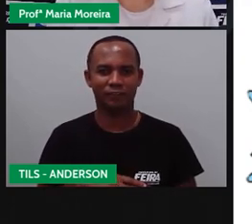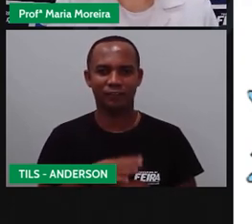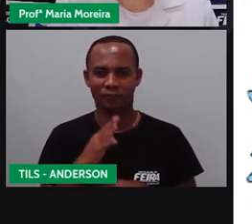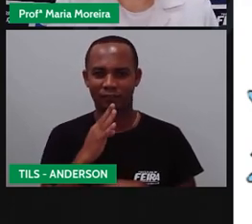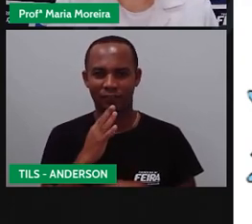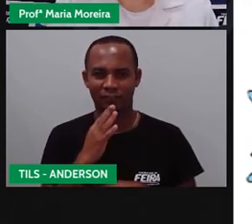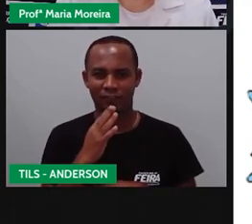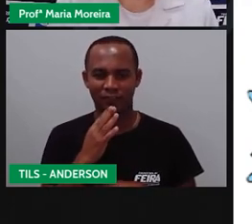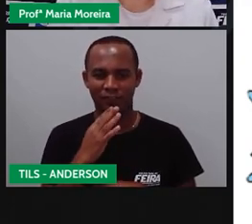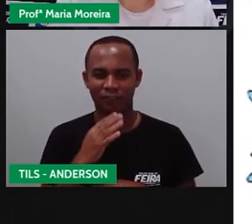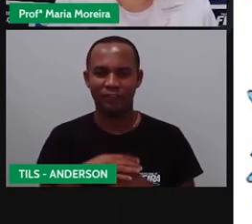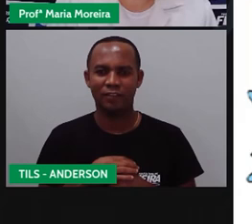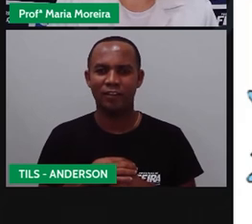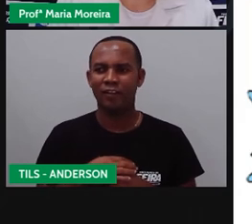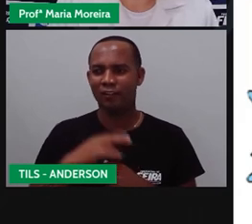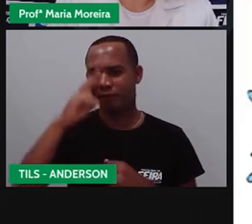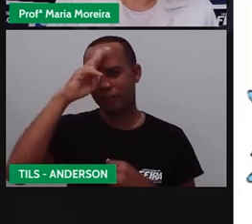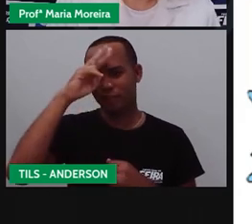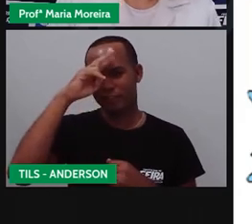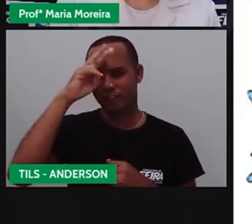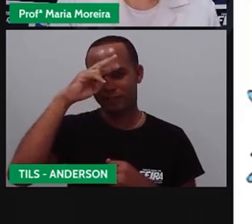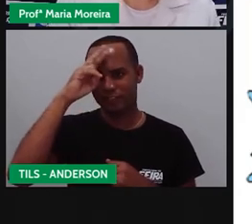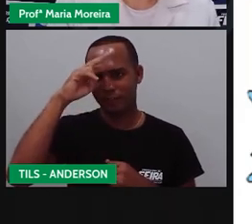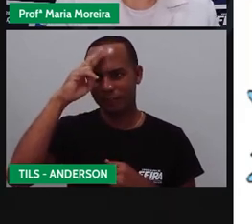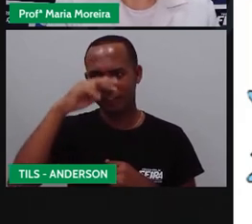vamos imaginar. Será que esse texto é verbal ou não verbal?